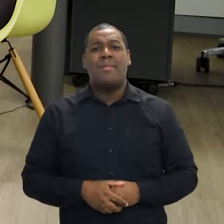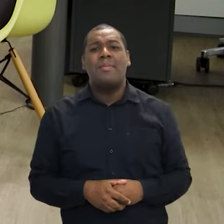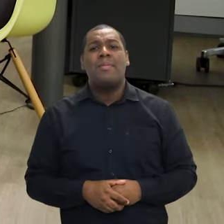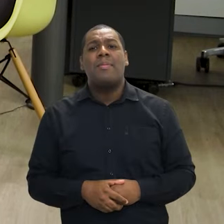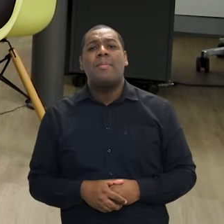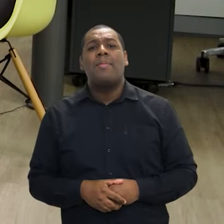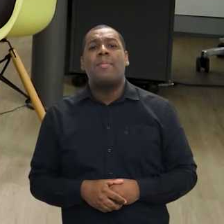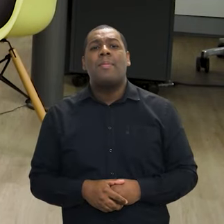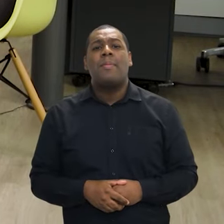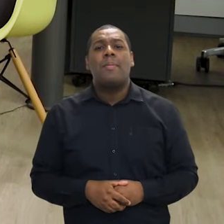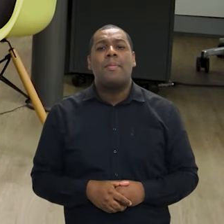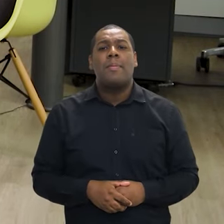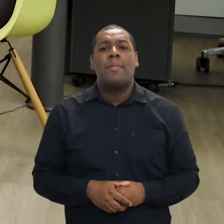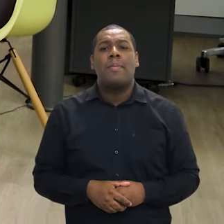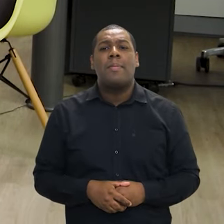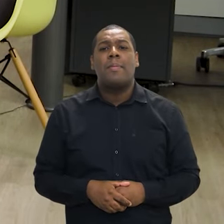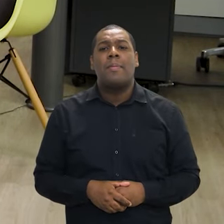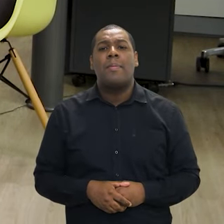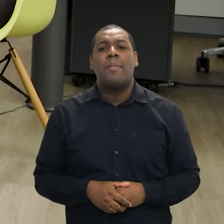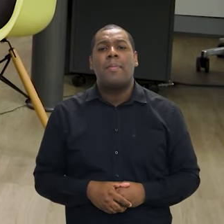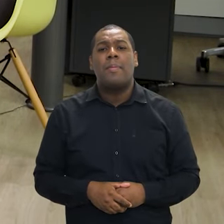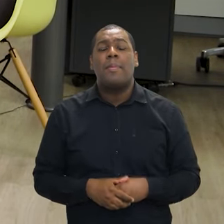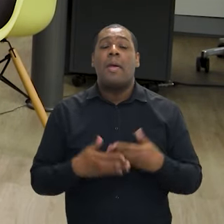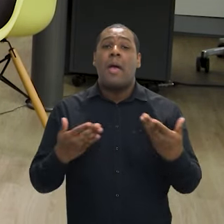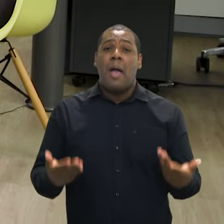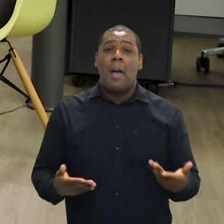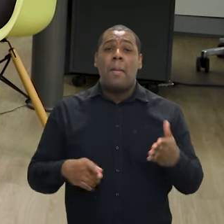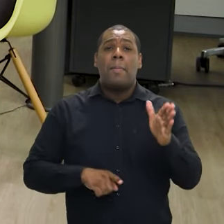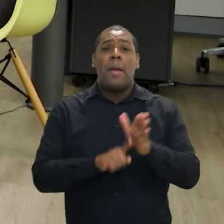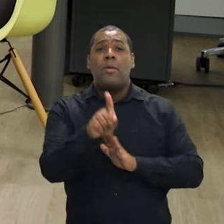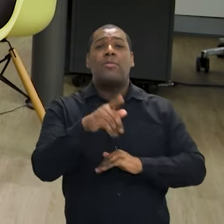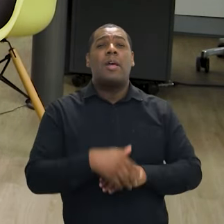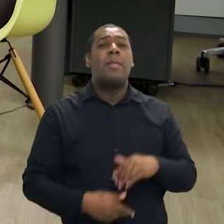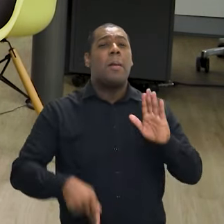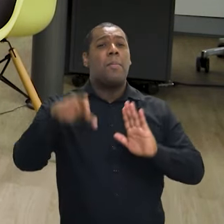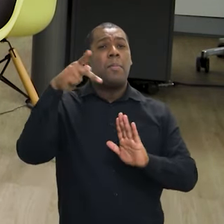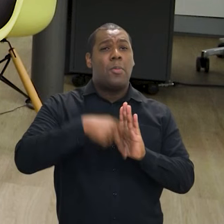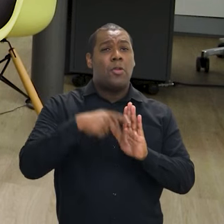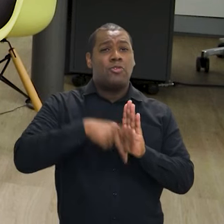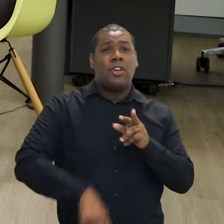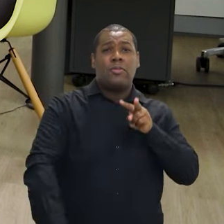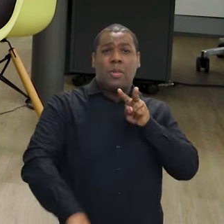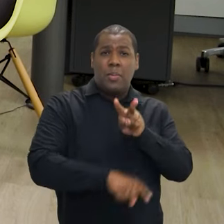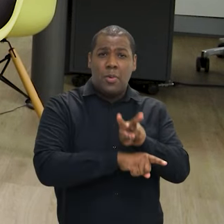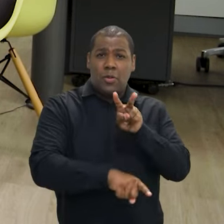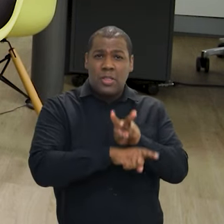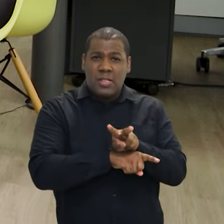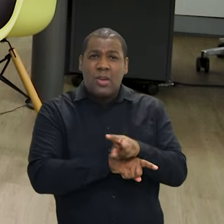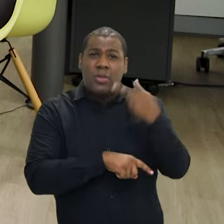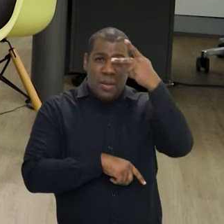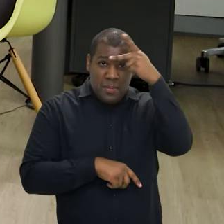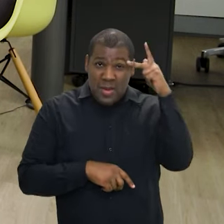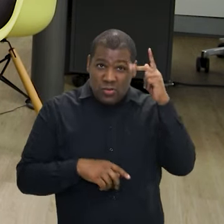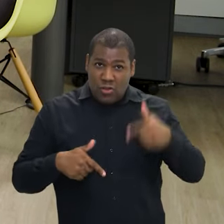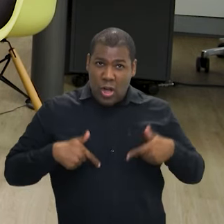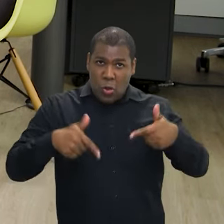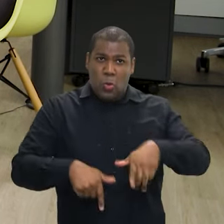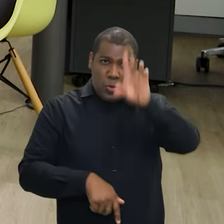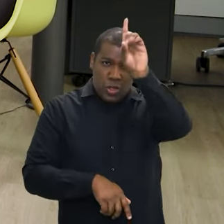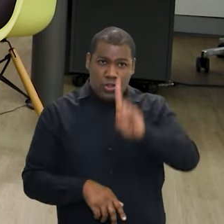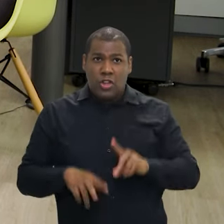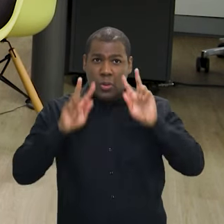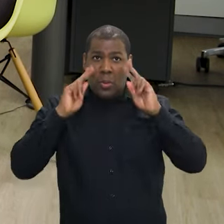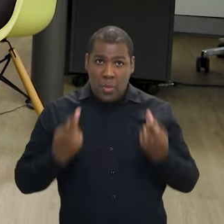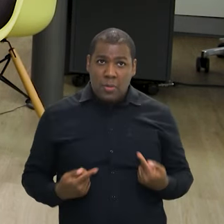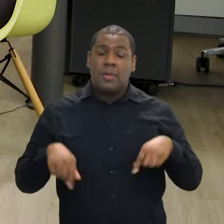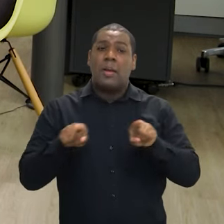Bom, secretária, queria começar esse segundo bloco falando de uma ação bem importante que é o Programa de Proteção aos Defensores de Direitos Humanos,